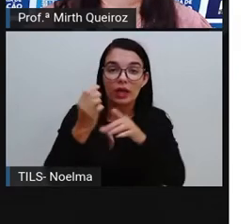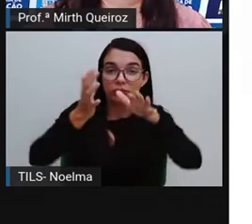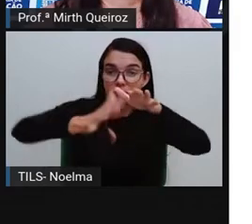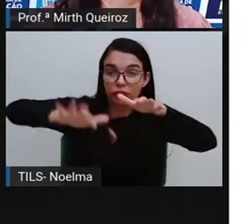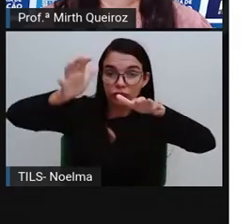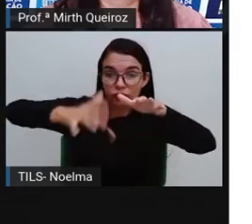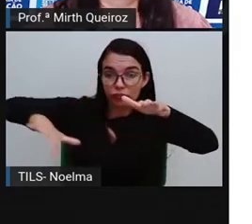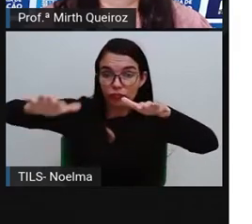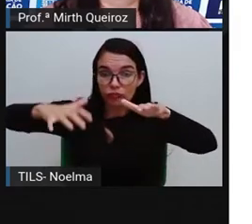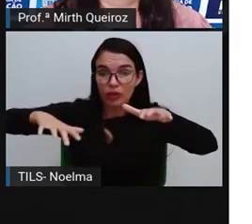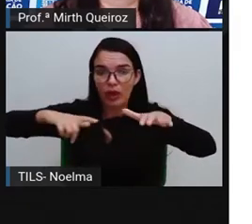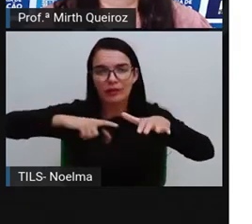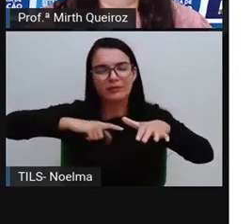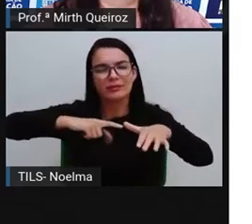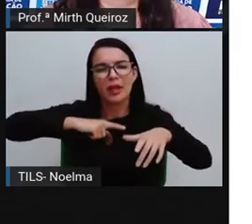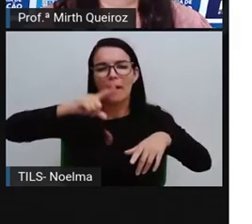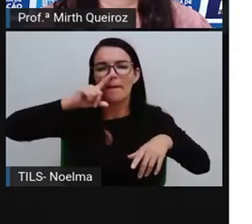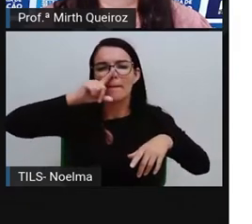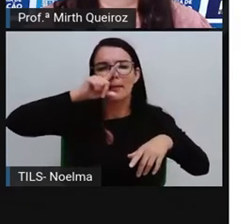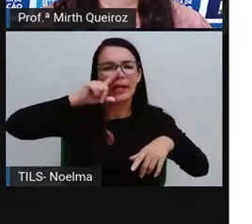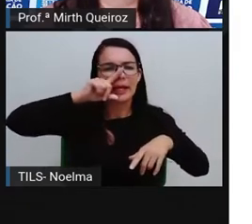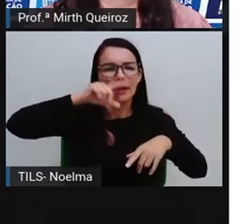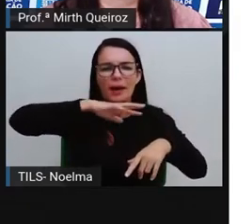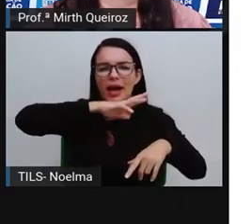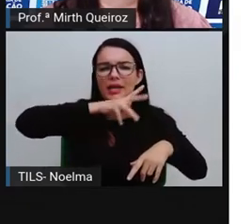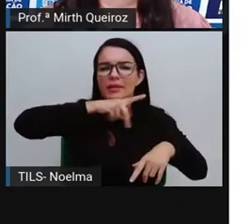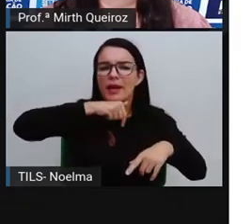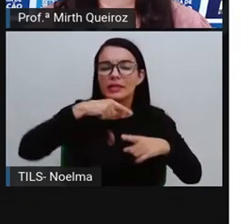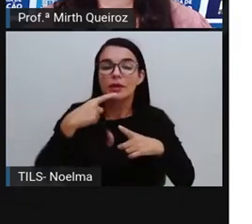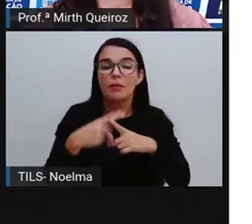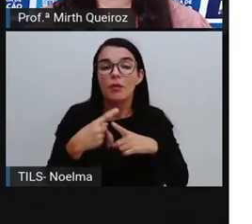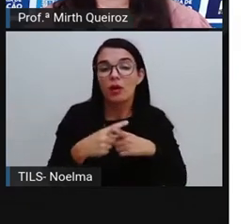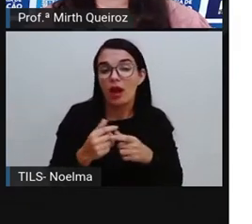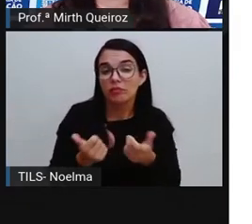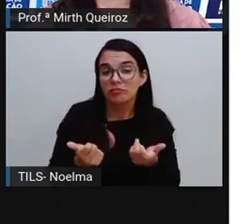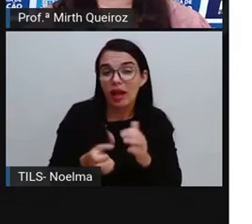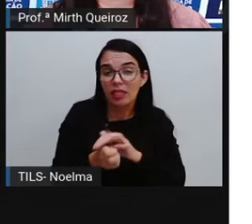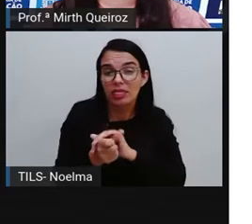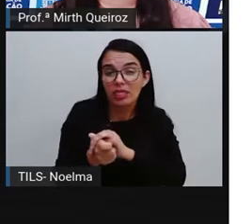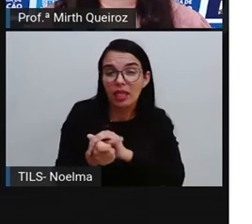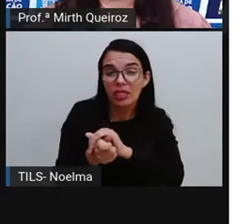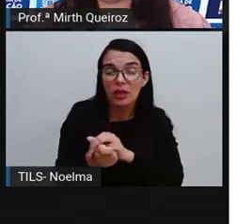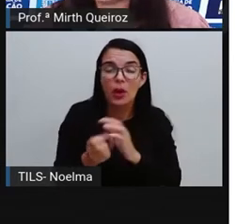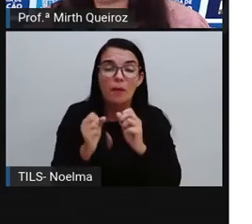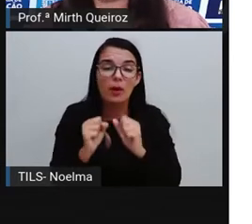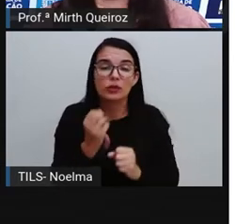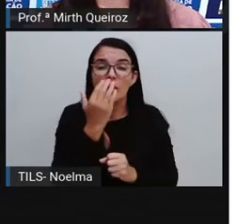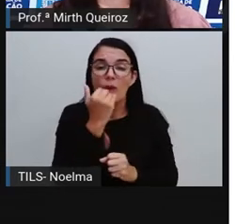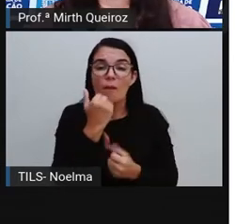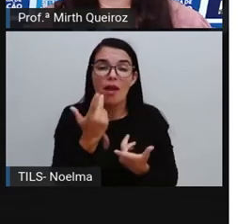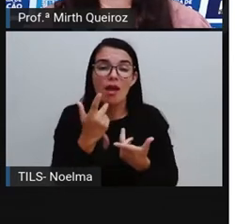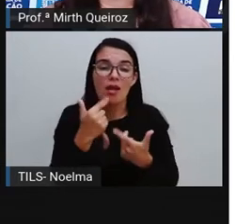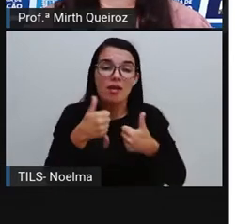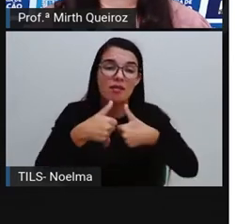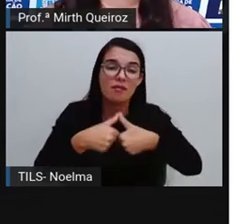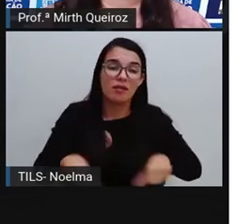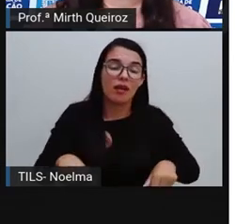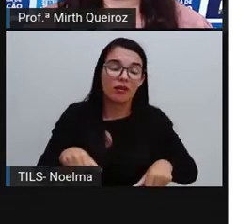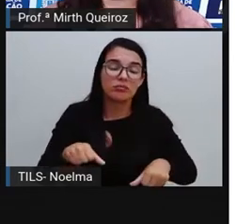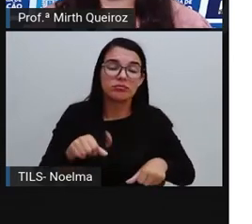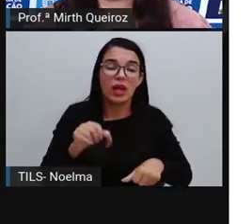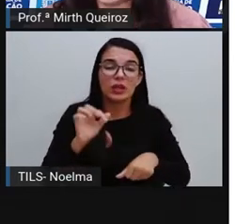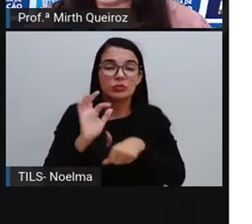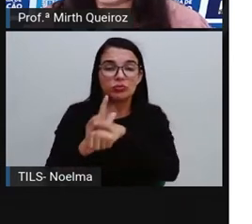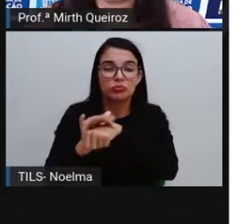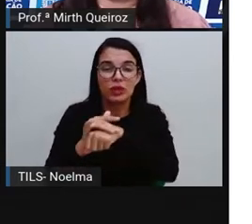animais que ali vivem. Uma vez que eles podem ingerir o lixo por acidente, confundindo esse lixo com comida, que é o que acontece com as